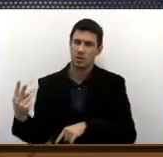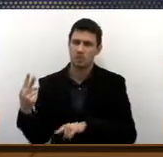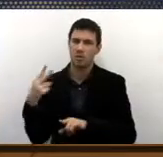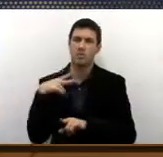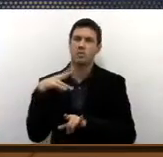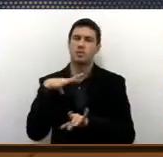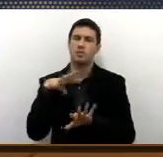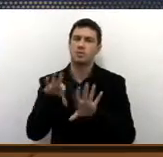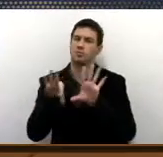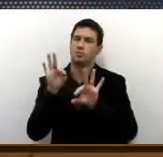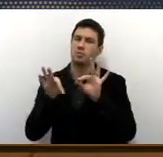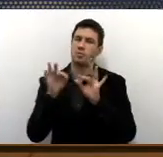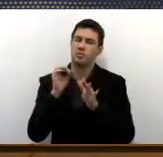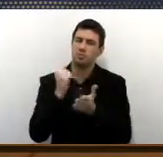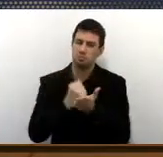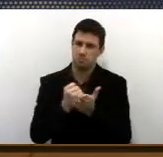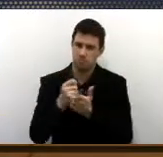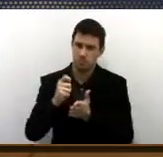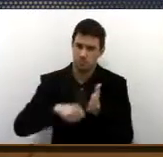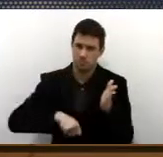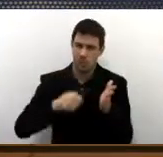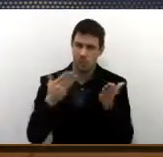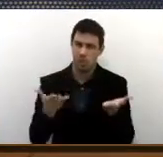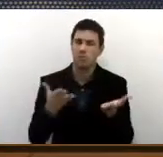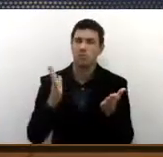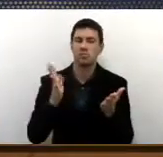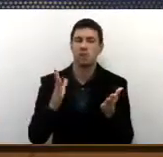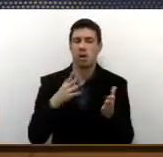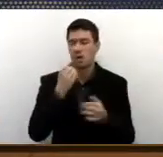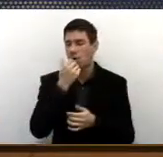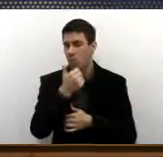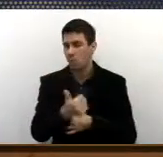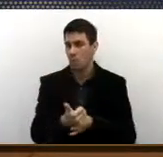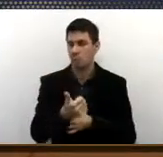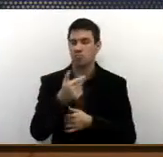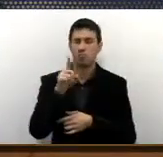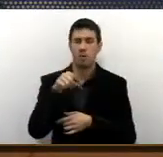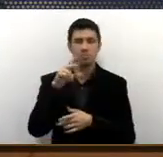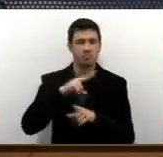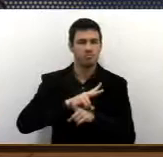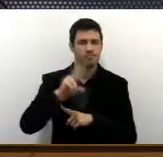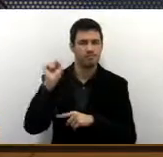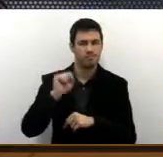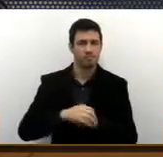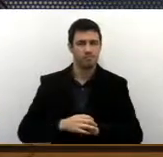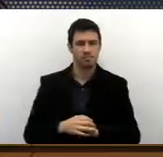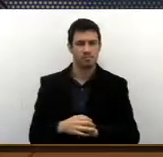formatura empregados. Então, isso é uma, também é uma, é uma vitória.